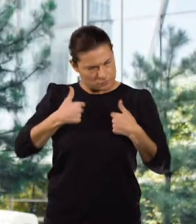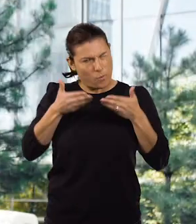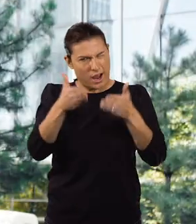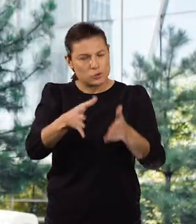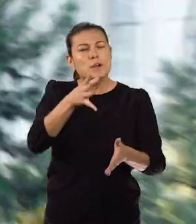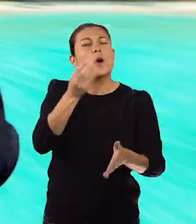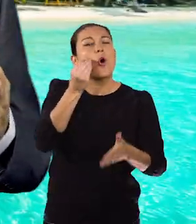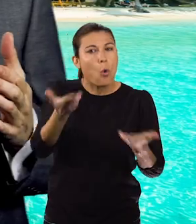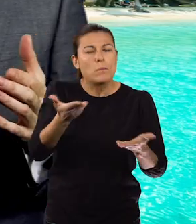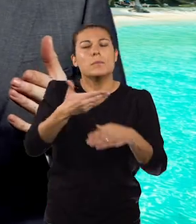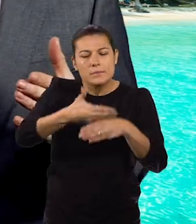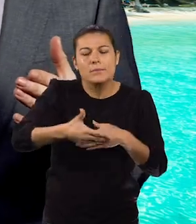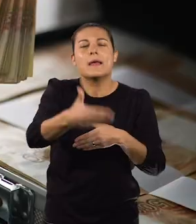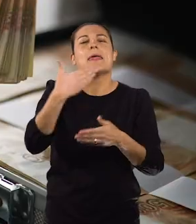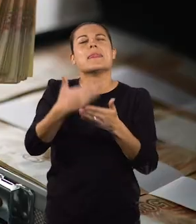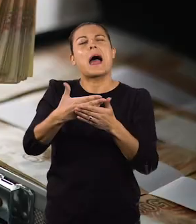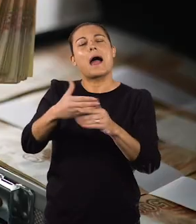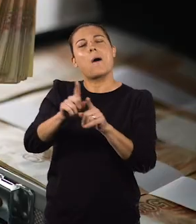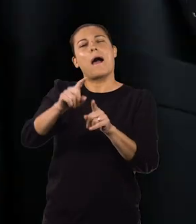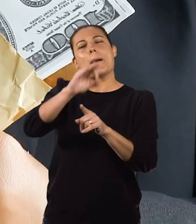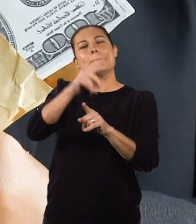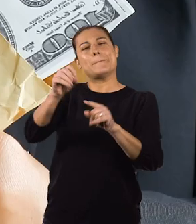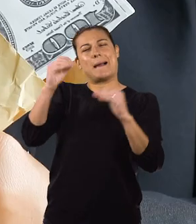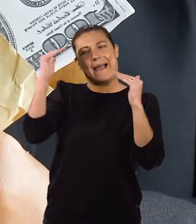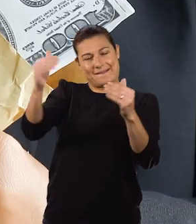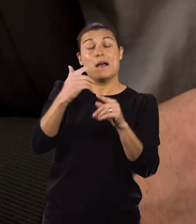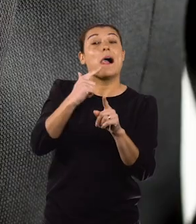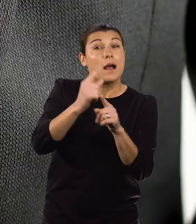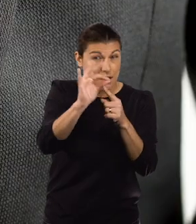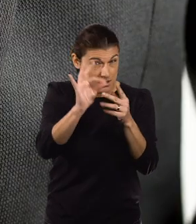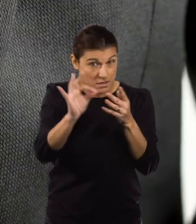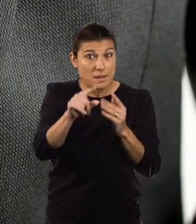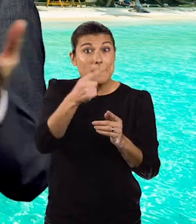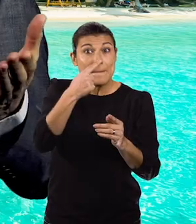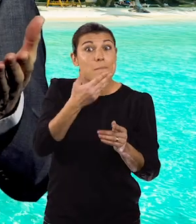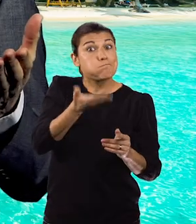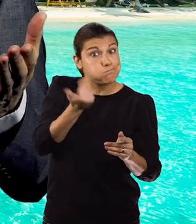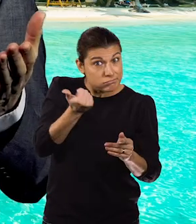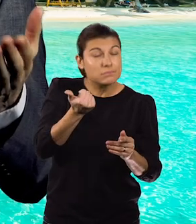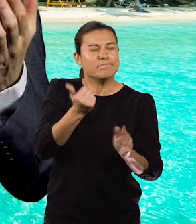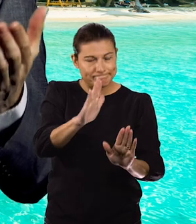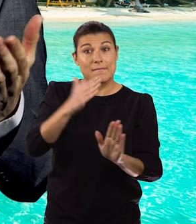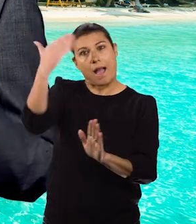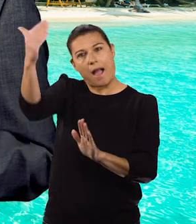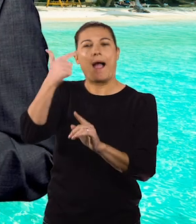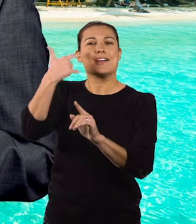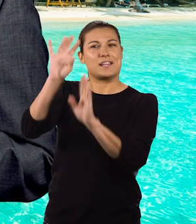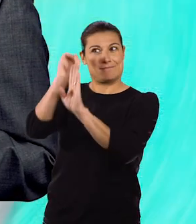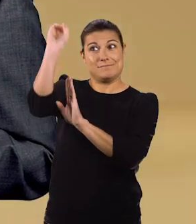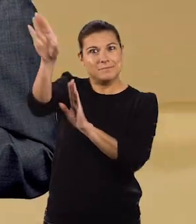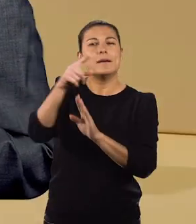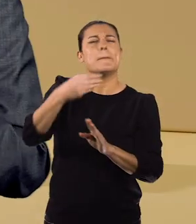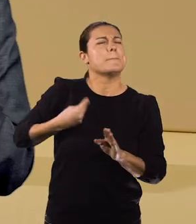Vamos mostrar-lhe o caminho para o paraíso. Aqueles negócios cujos detalhes prefere manter ocultos. Com o paraíso fiscal não tem com o que se